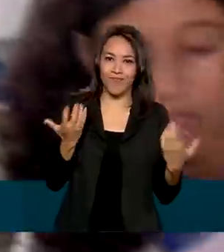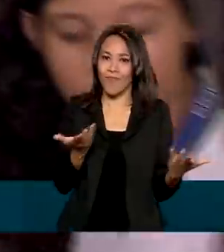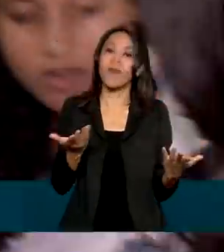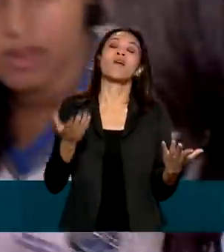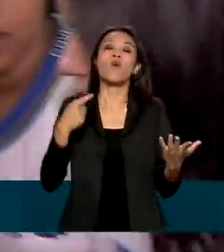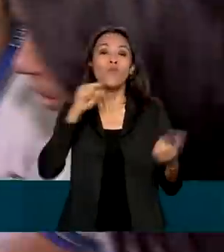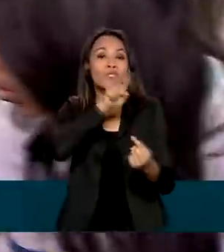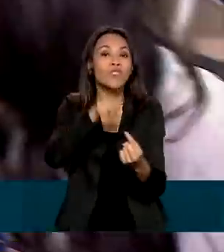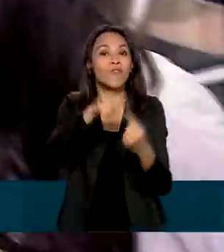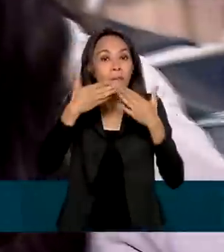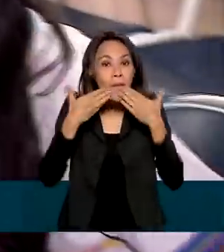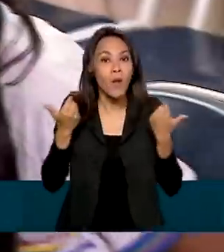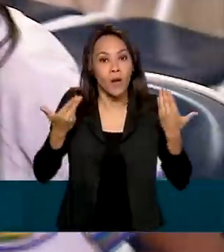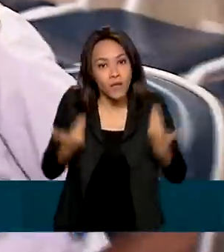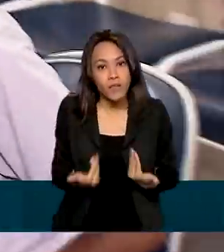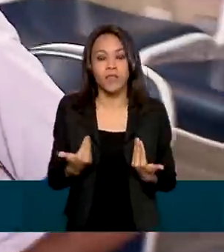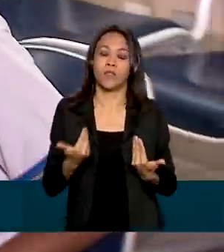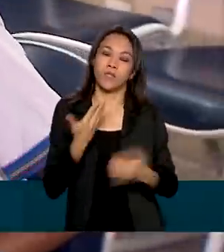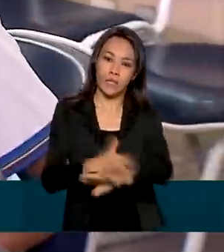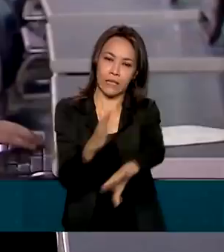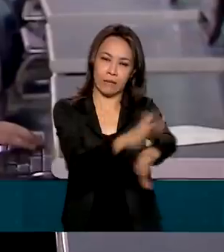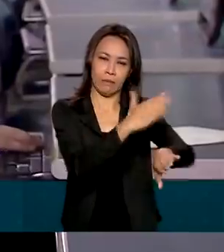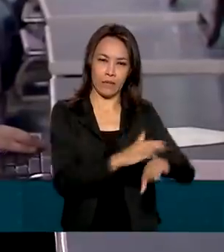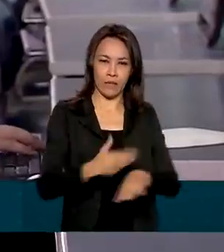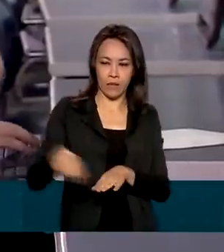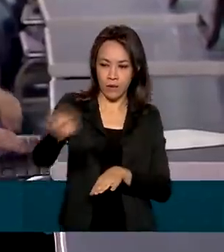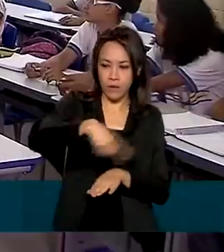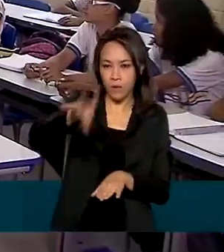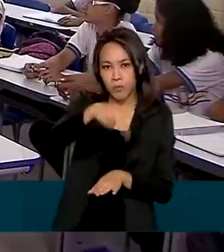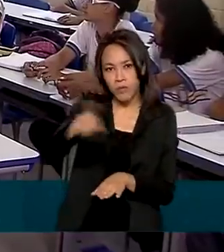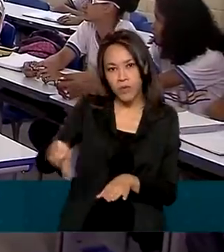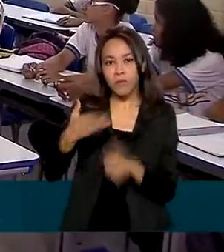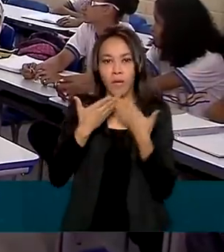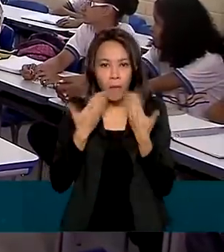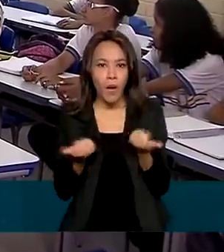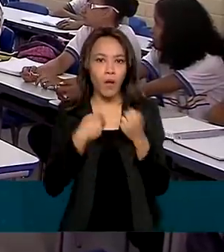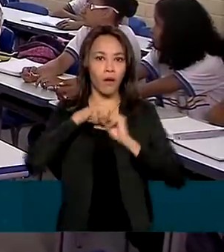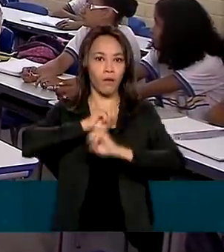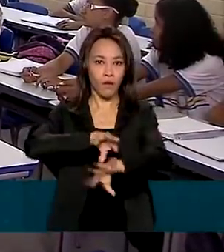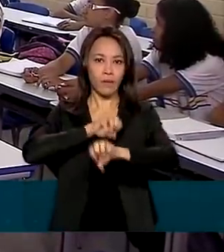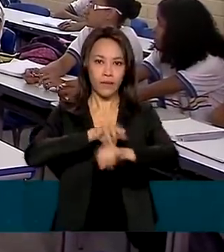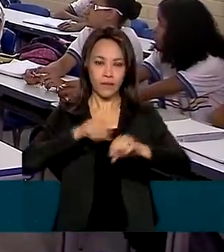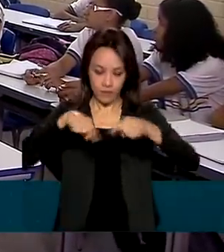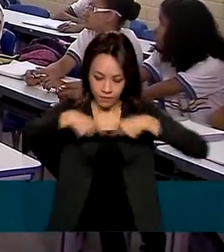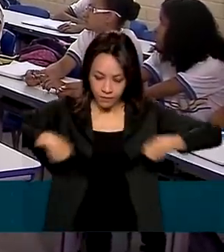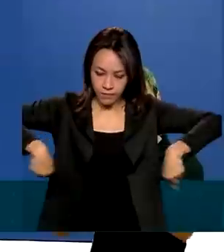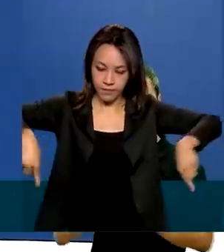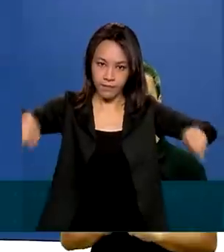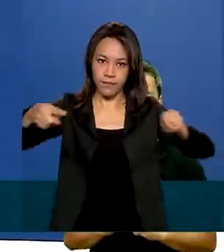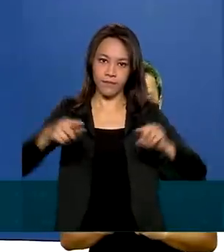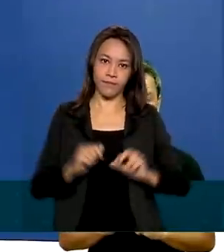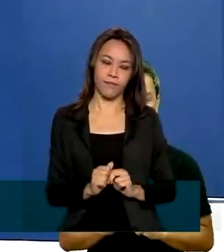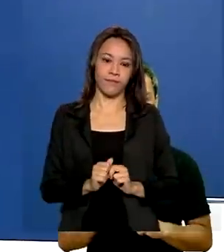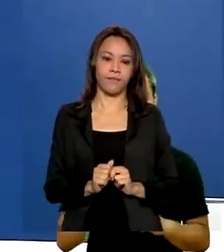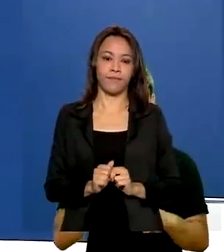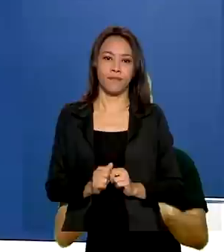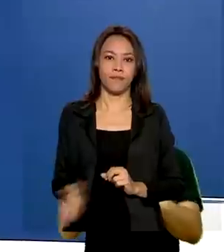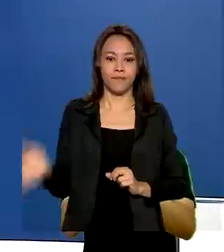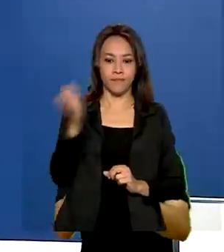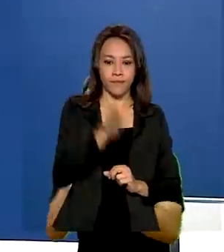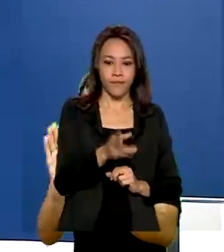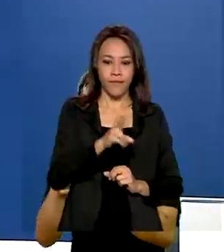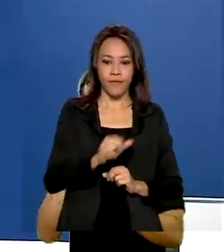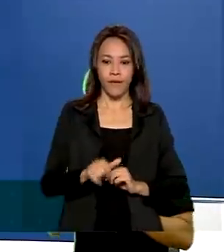de professores e gestores locais para que possam melhorar a aprendizagem na sala de aula. Vai auxiliar